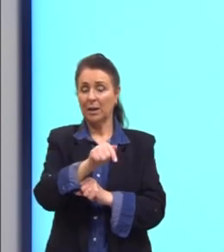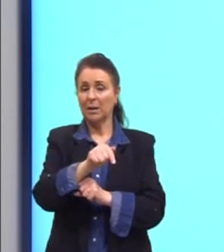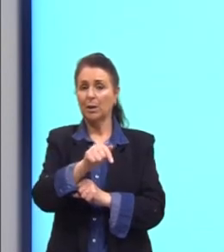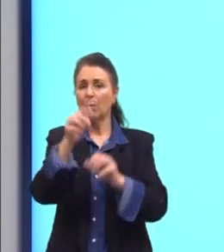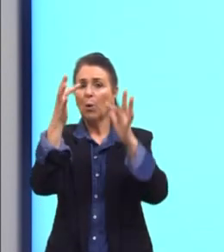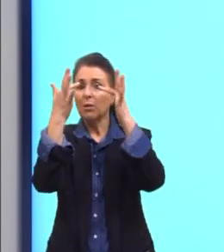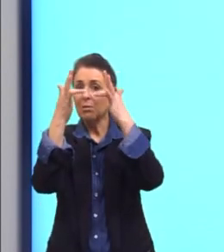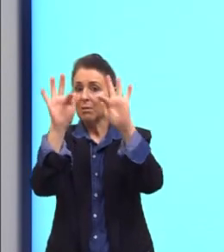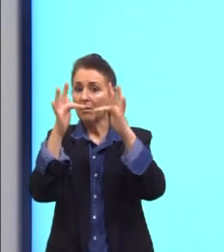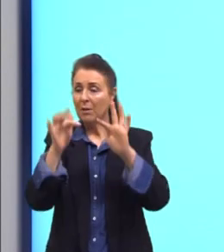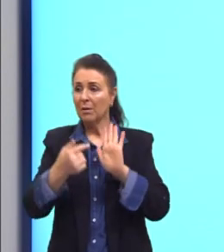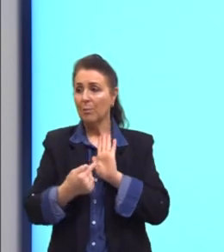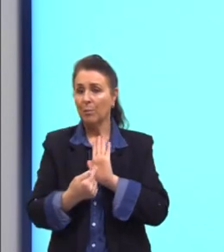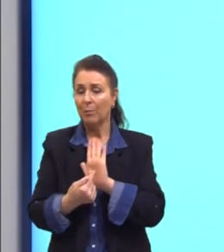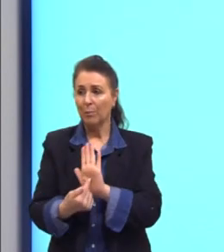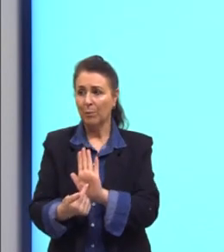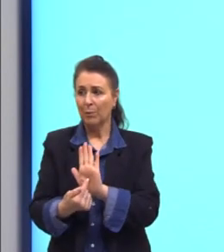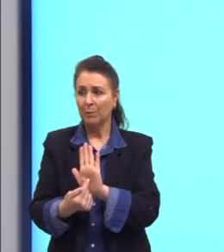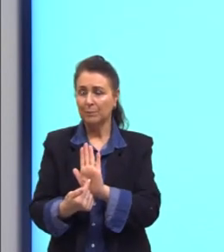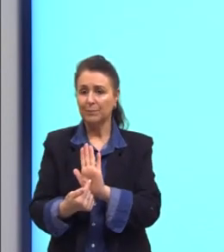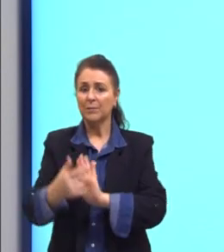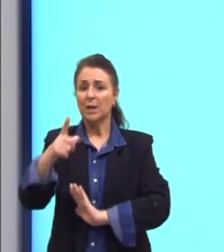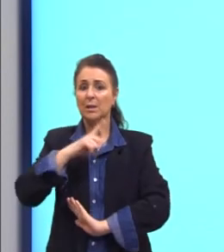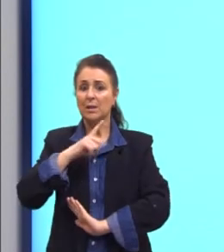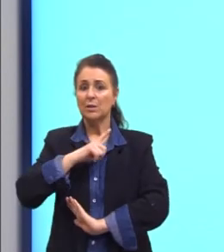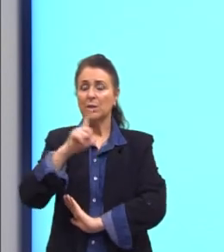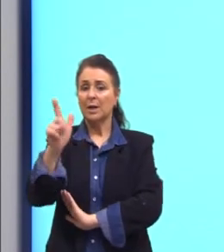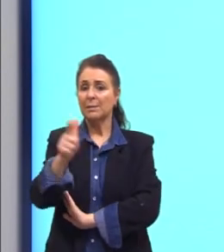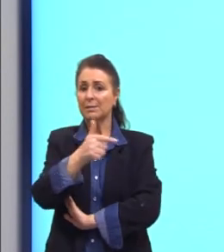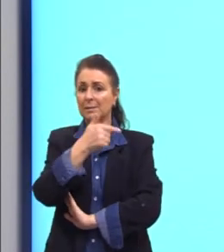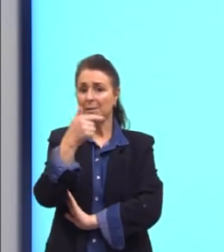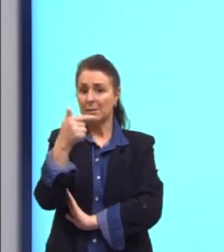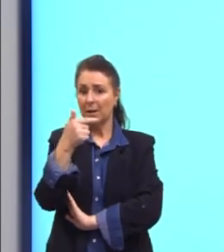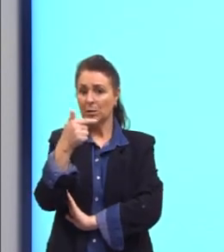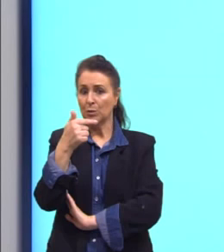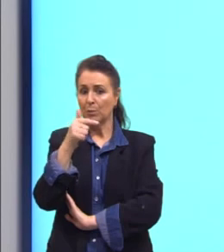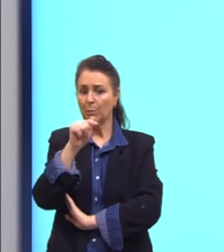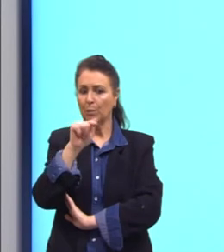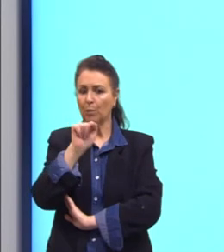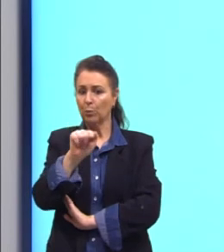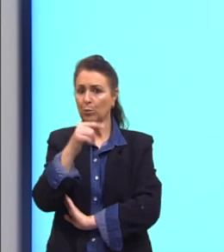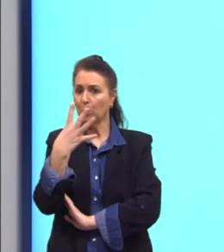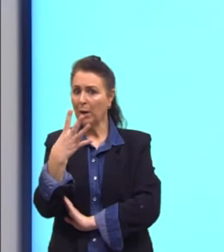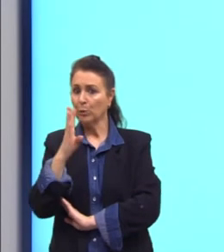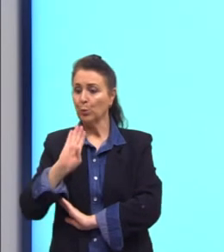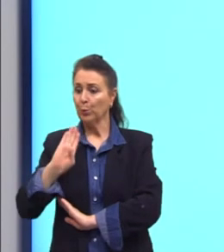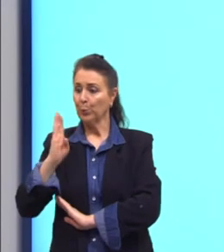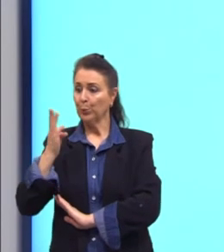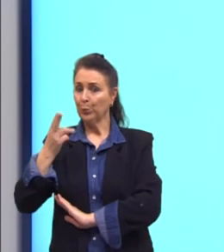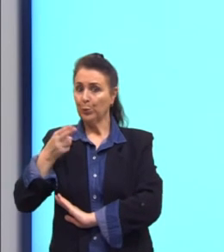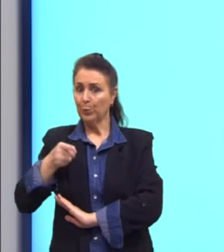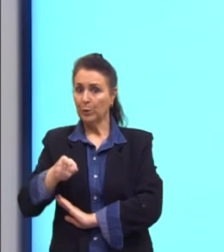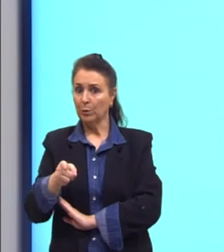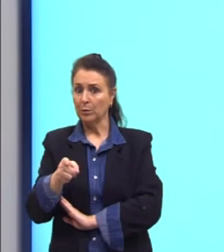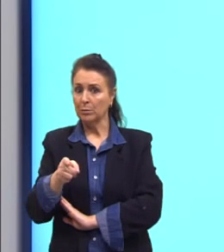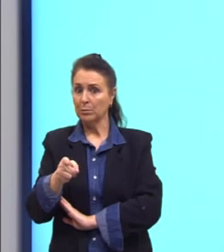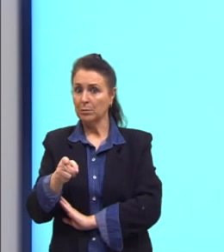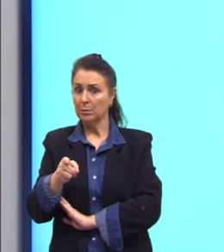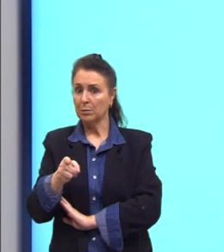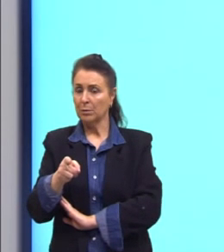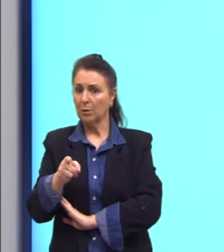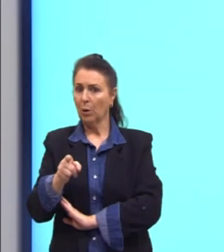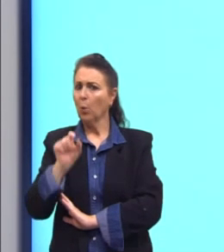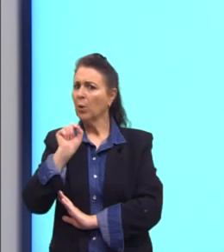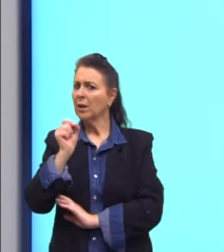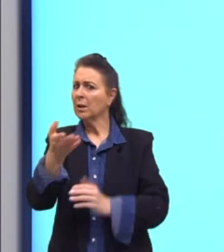frase que me mostra que havia sete... uma previsão de 7,4 bilhões. Então, o que ele está querendo me